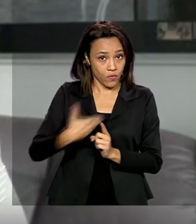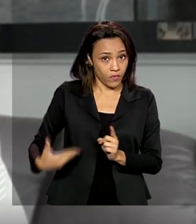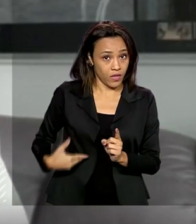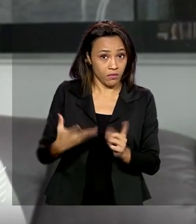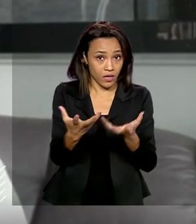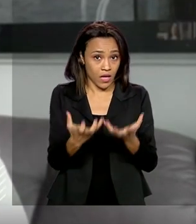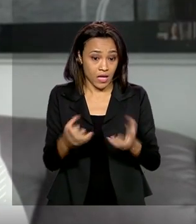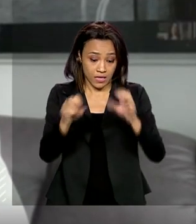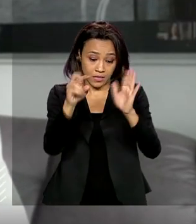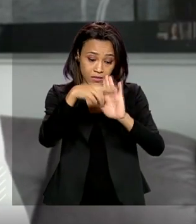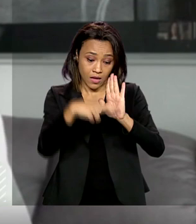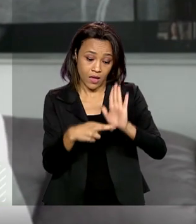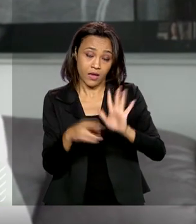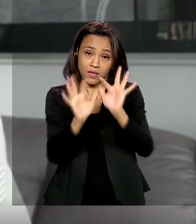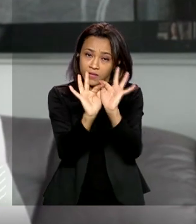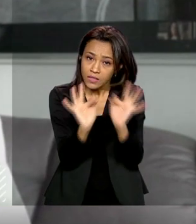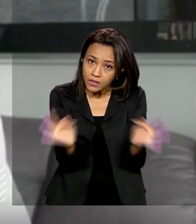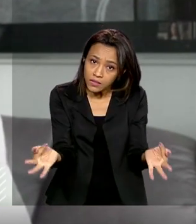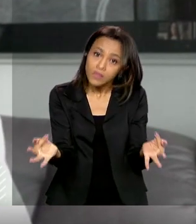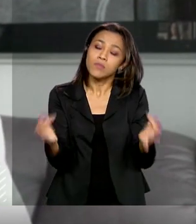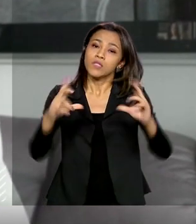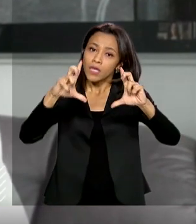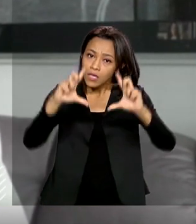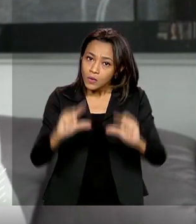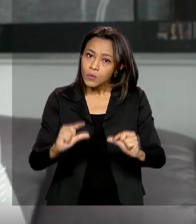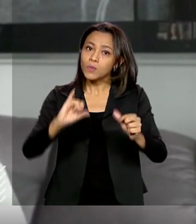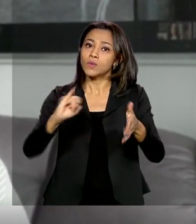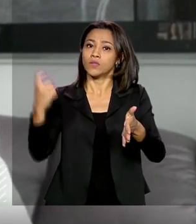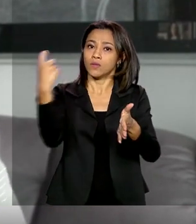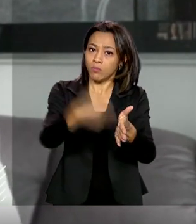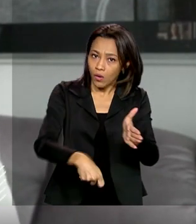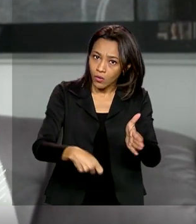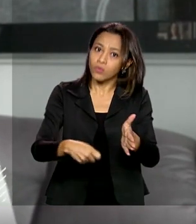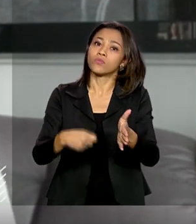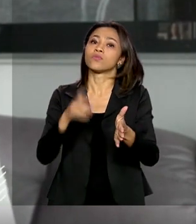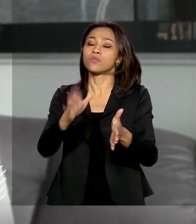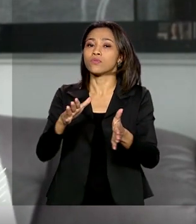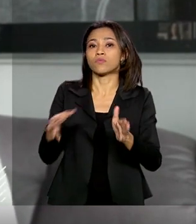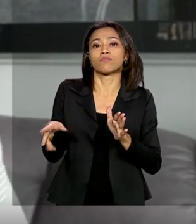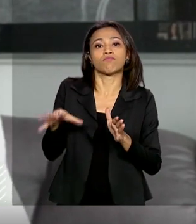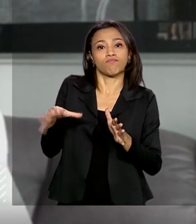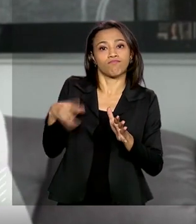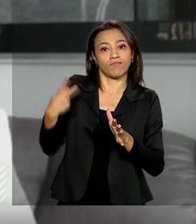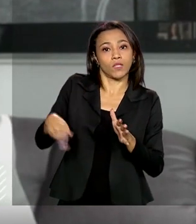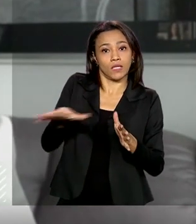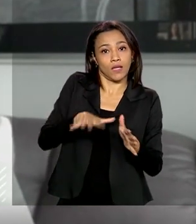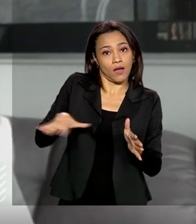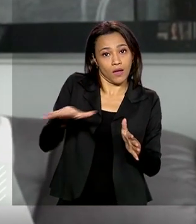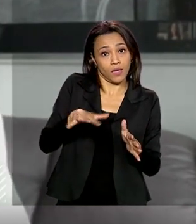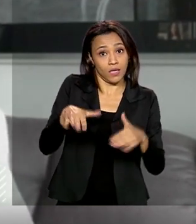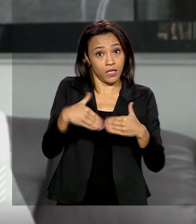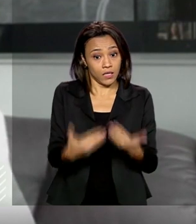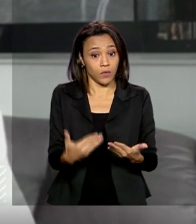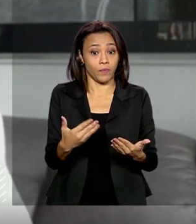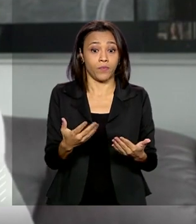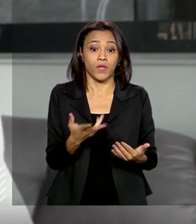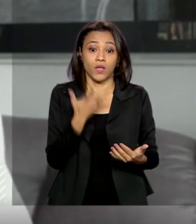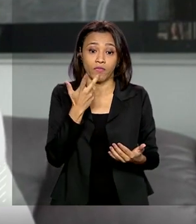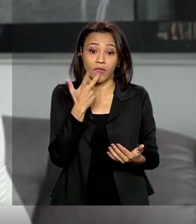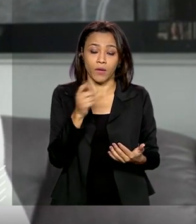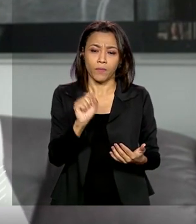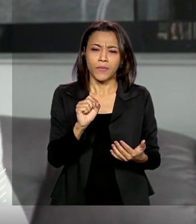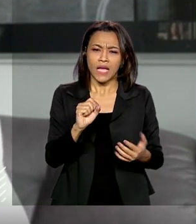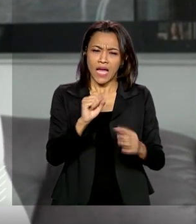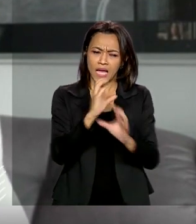simples e também com menos tributação, com menos arrecadação de impostos para o próprio governo. Então, eu pergunto, de fato,